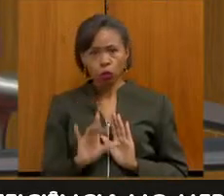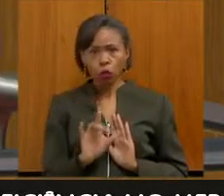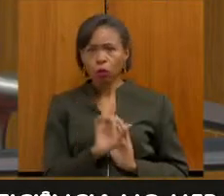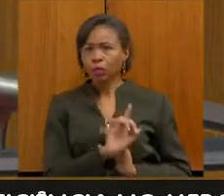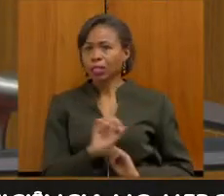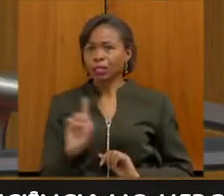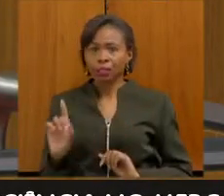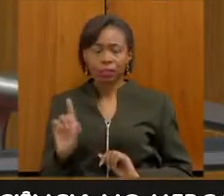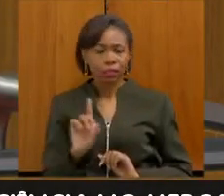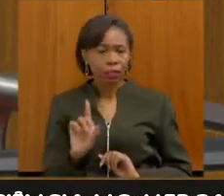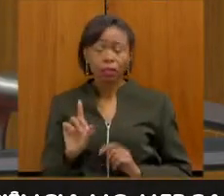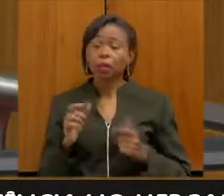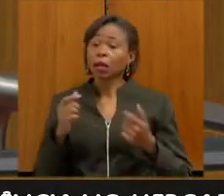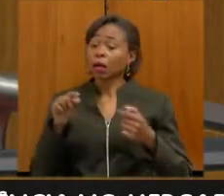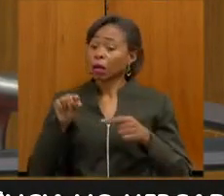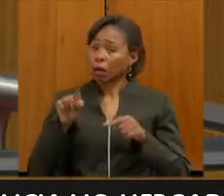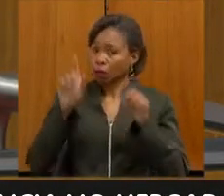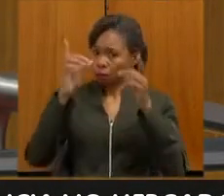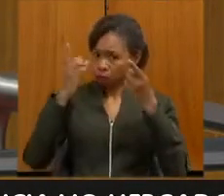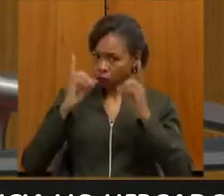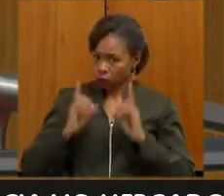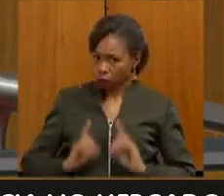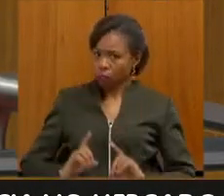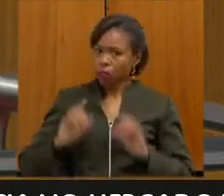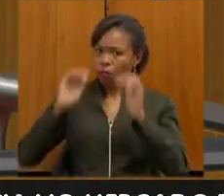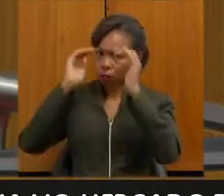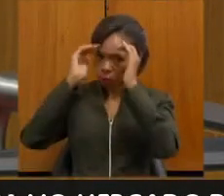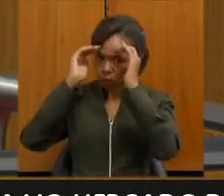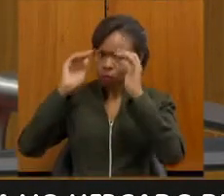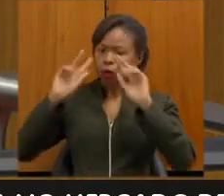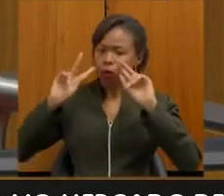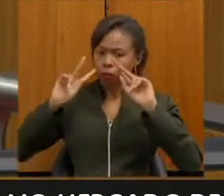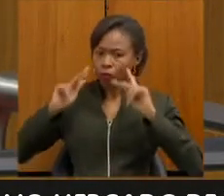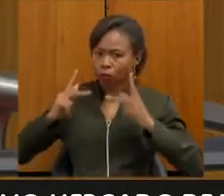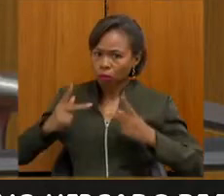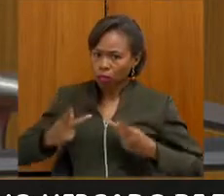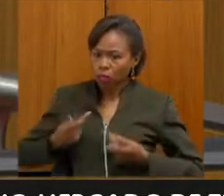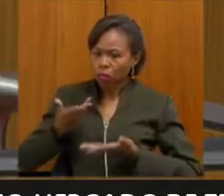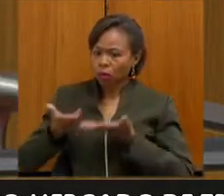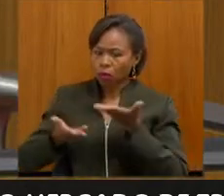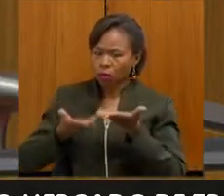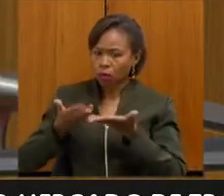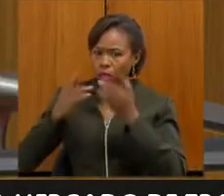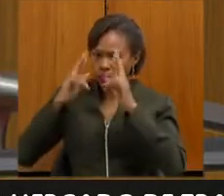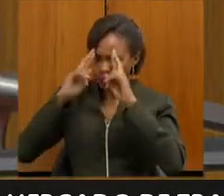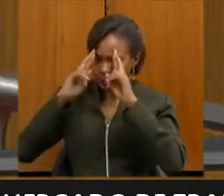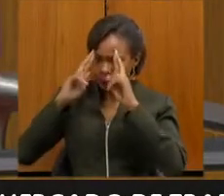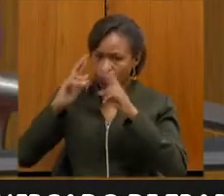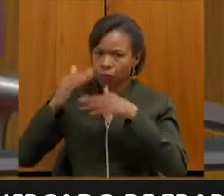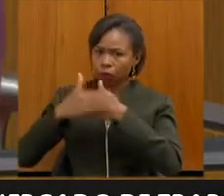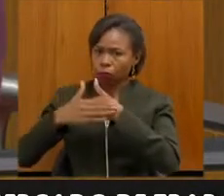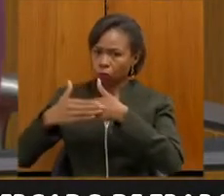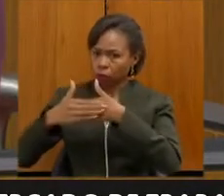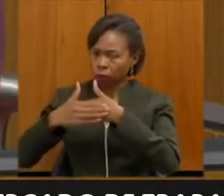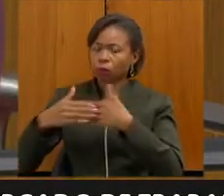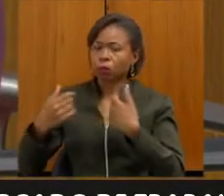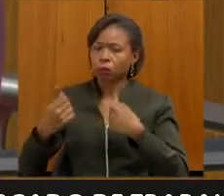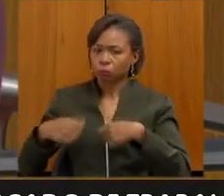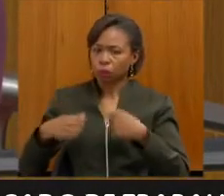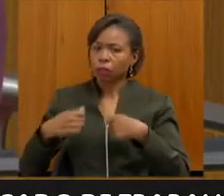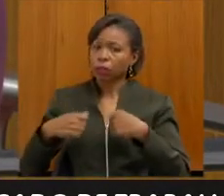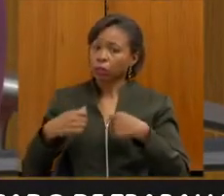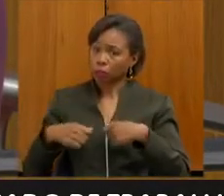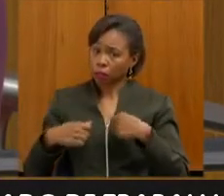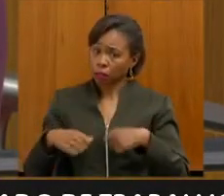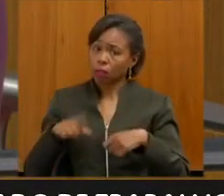precisa de um tratamento humanizado, é uma pessoa que merece todo o respeito, todo o carinho, isso faz jus à